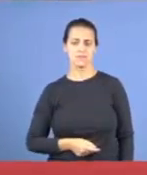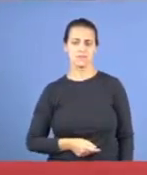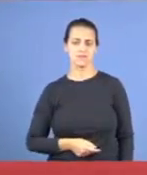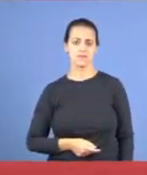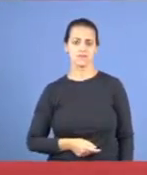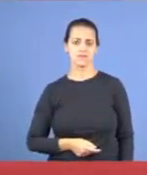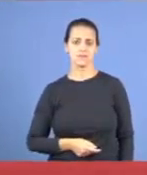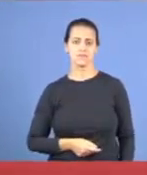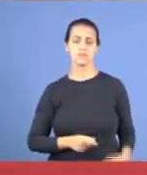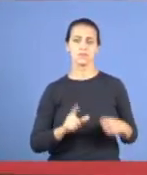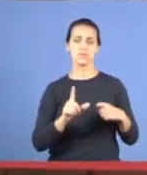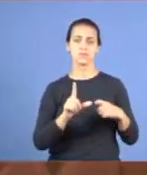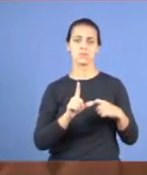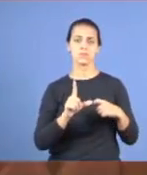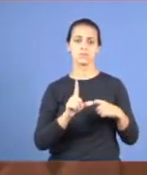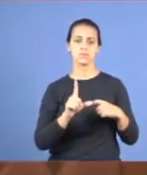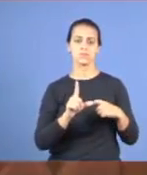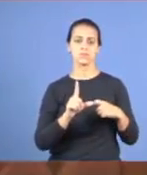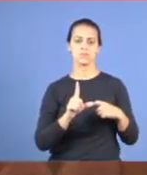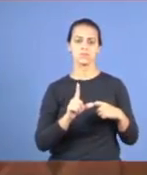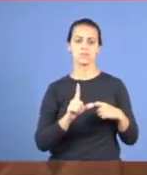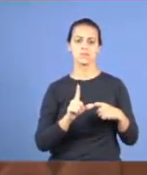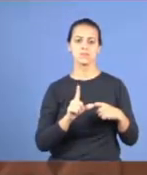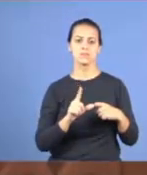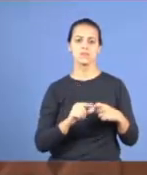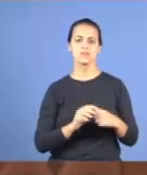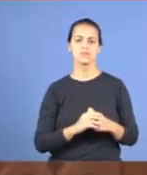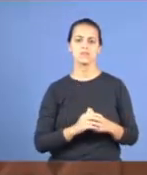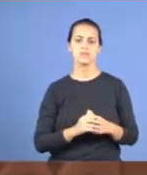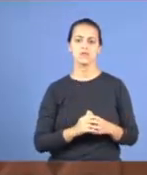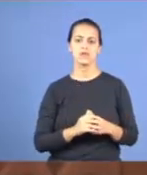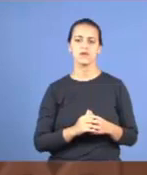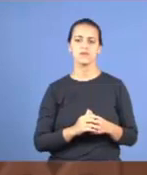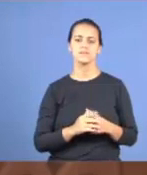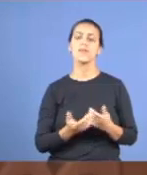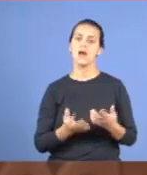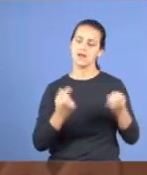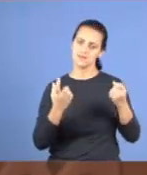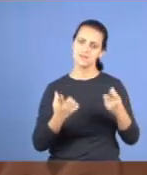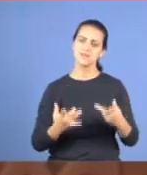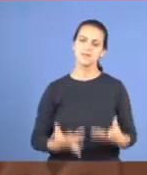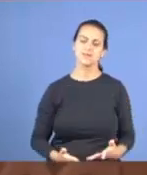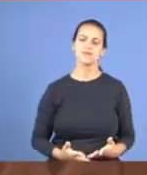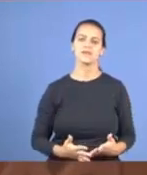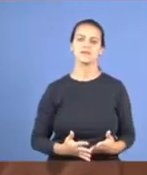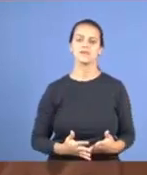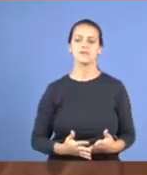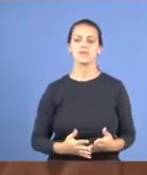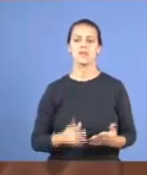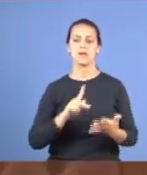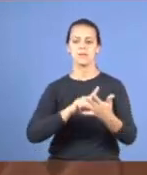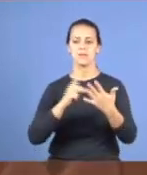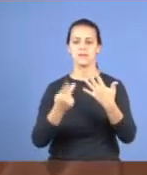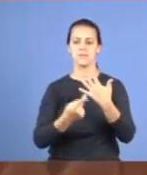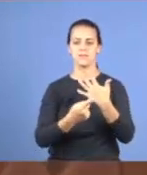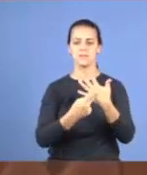Lucas 14, dizendo o que, ah, sim, as explicações, né, da parábola,